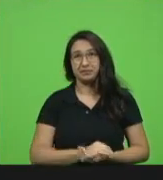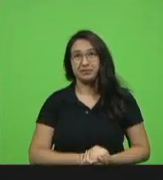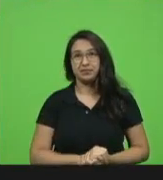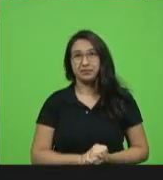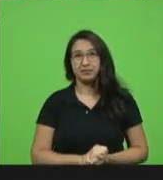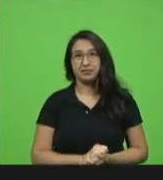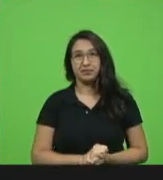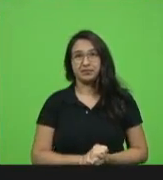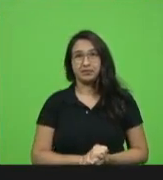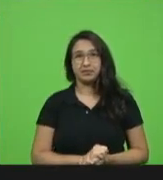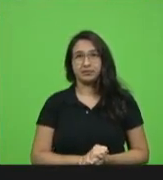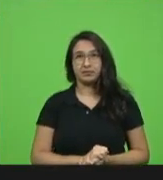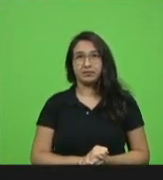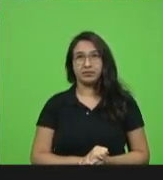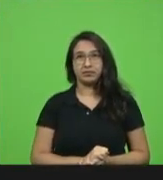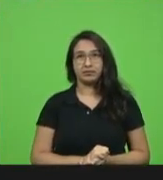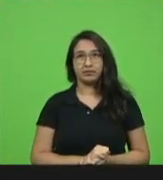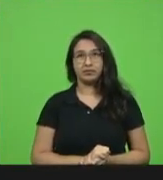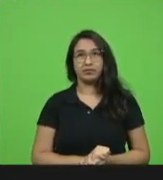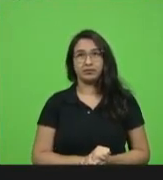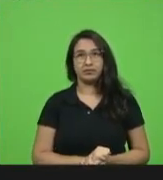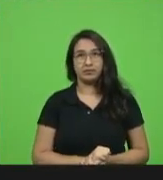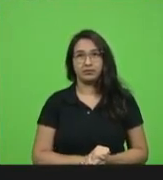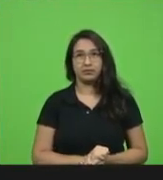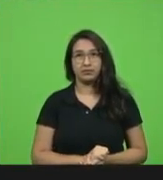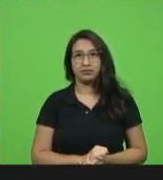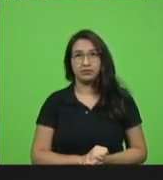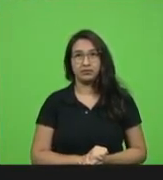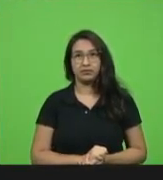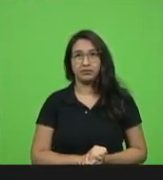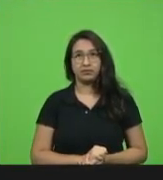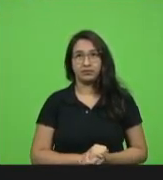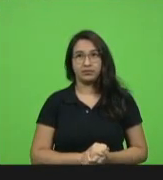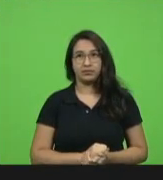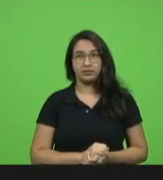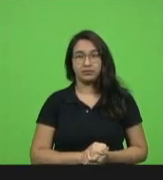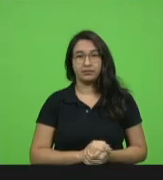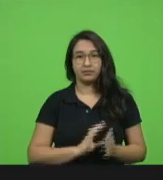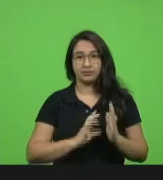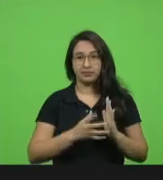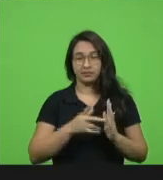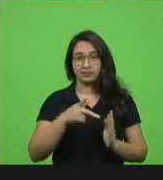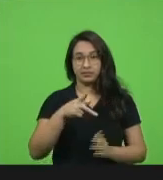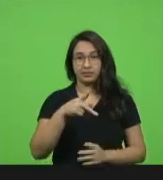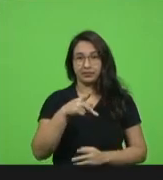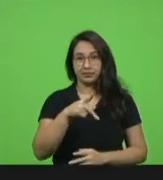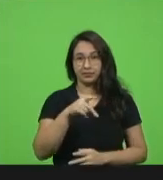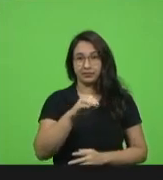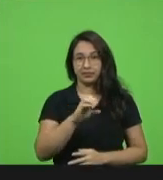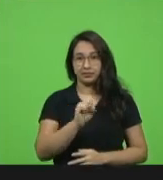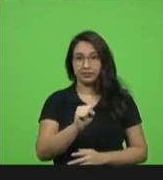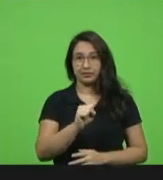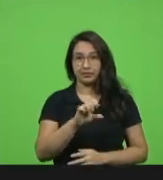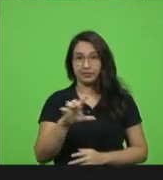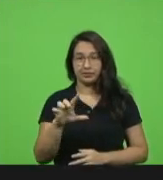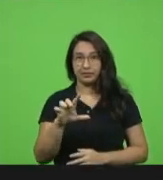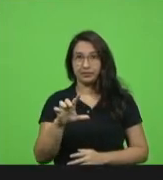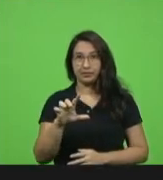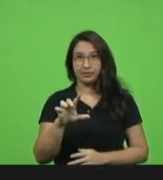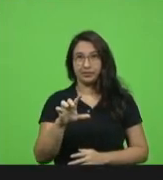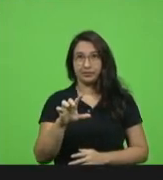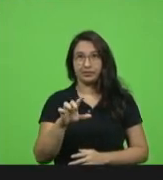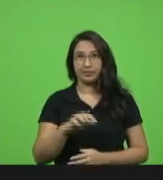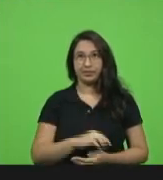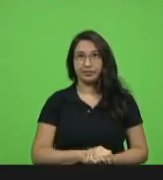deputado é espírito genocídio bloco PSL PL deputado Maurício Cudillac por 15